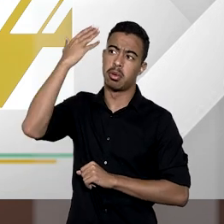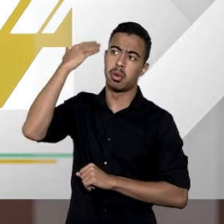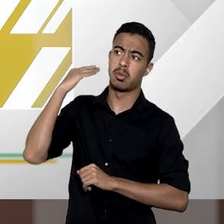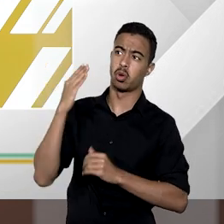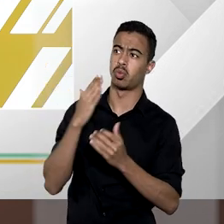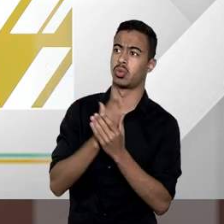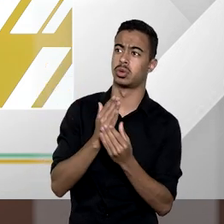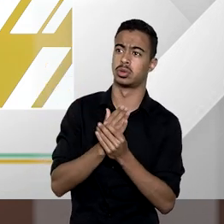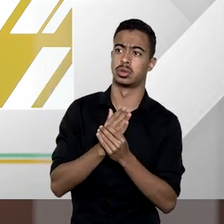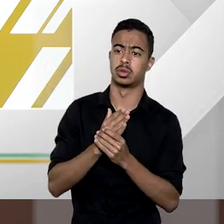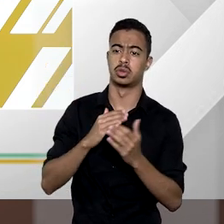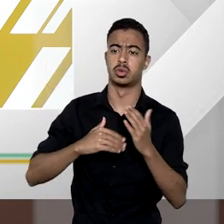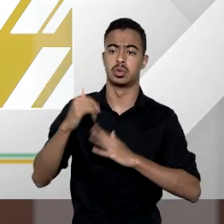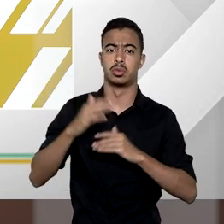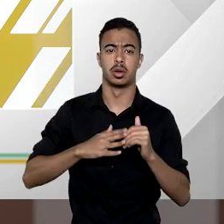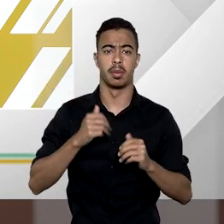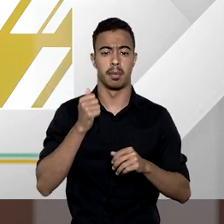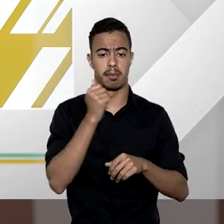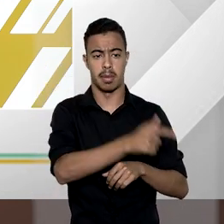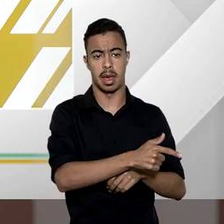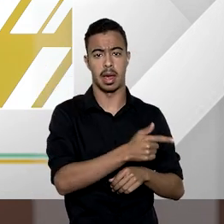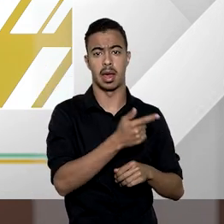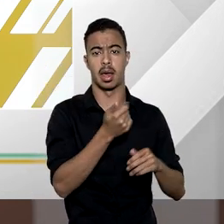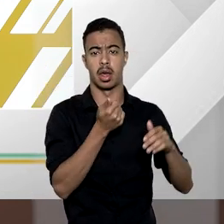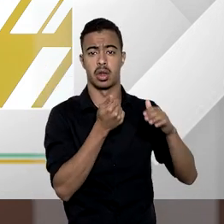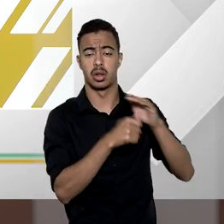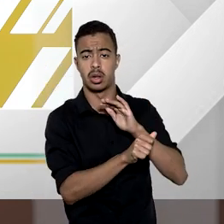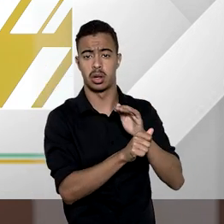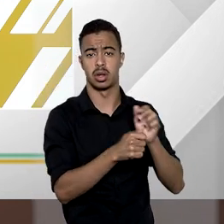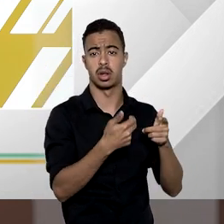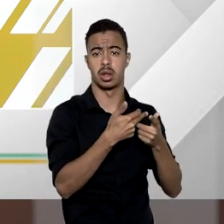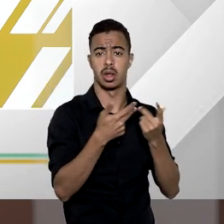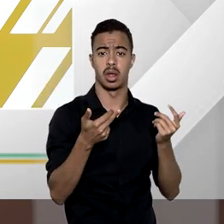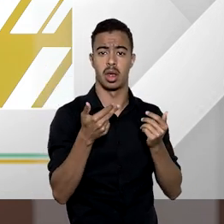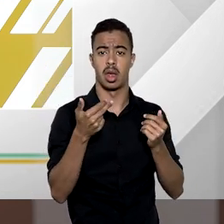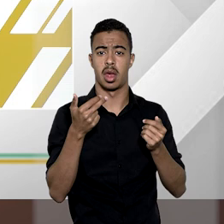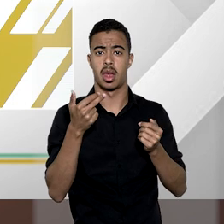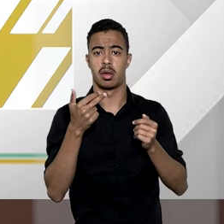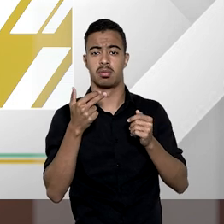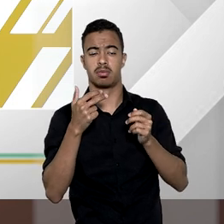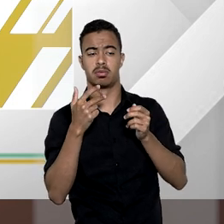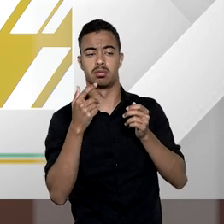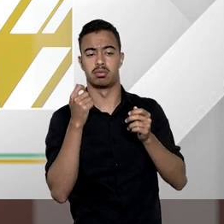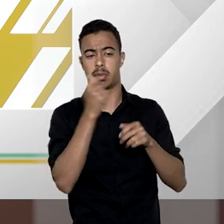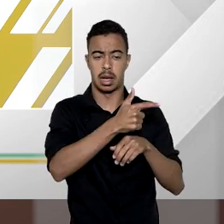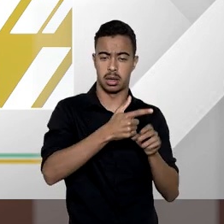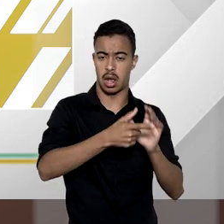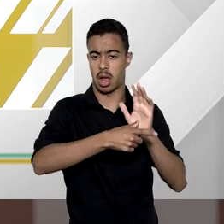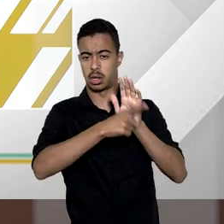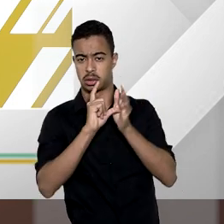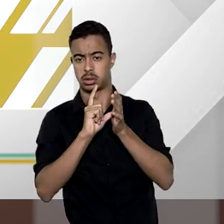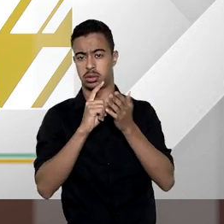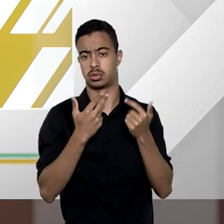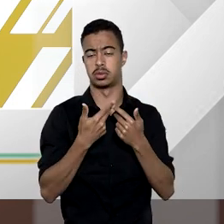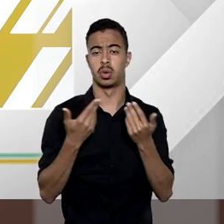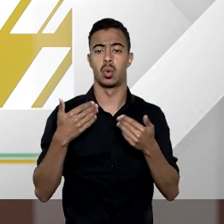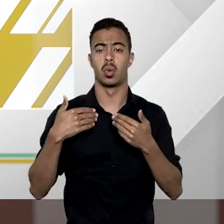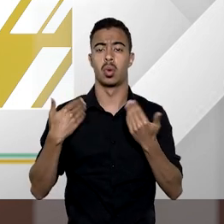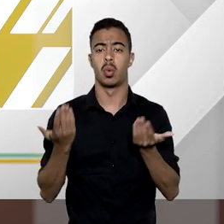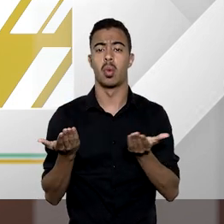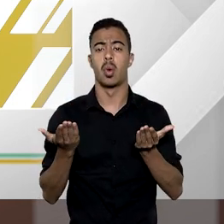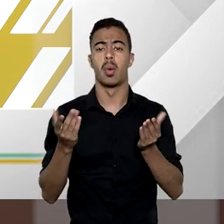adiantamento dos honorários periciais nas indenizações por desapropriação indireta quais os